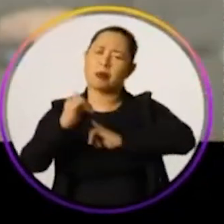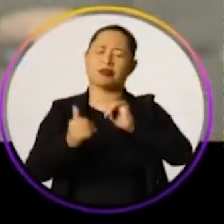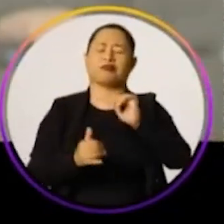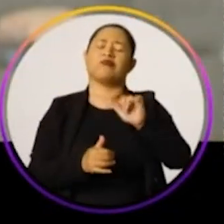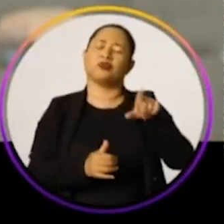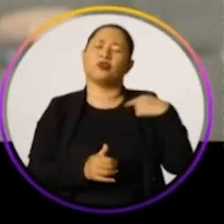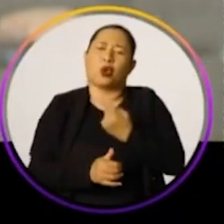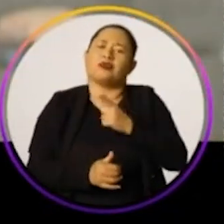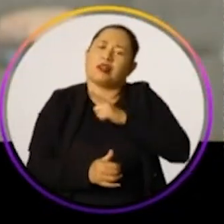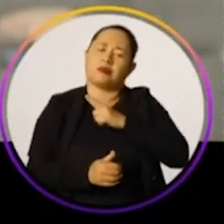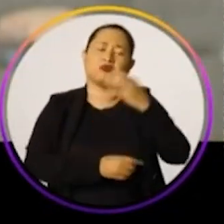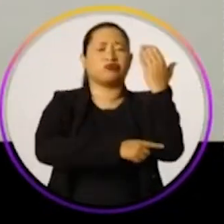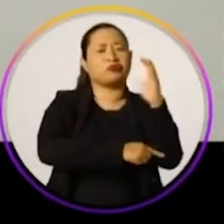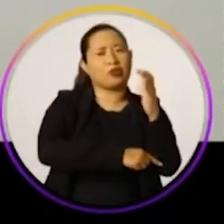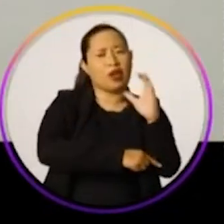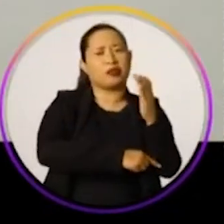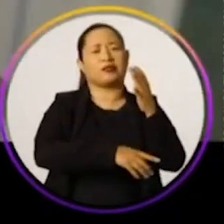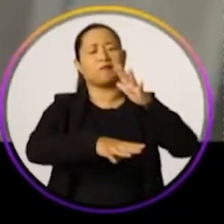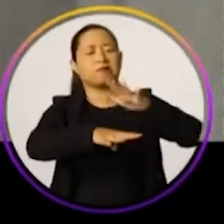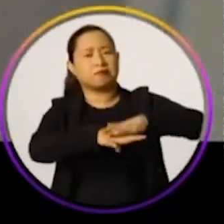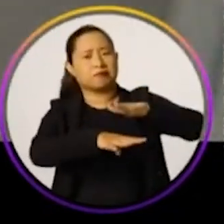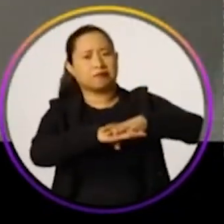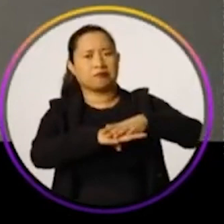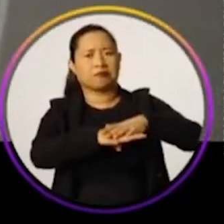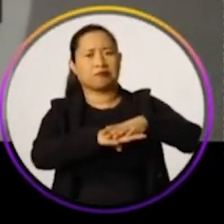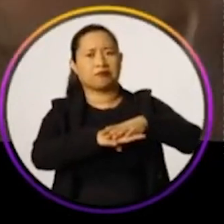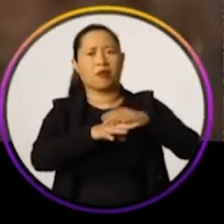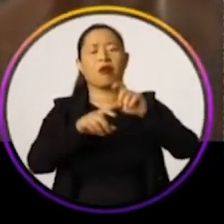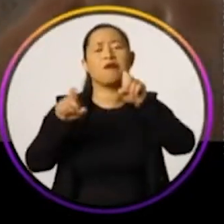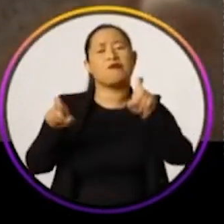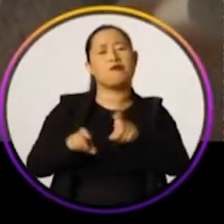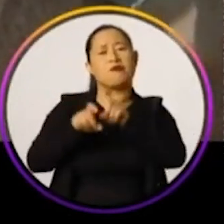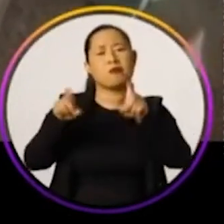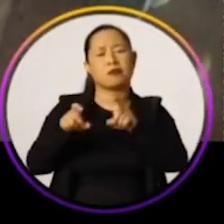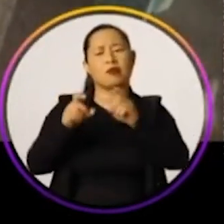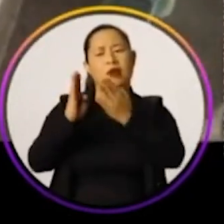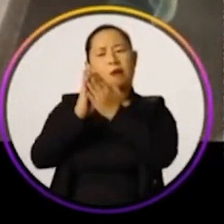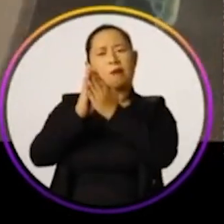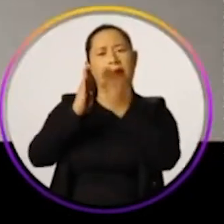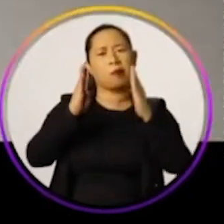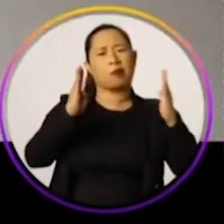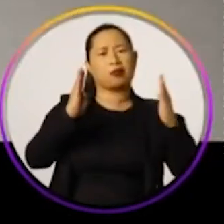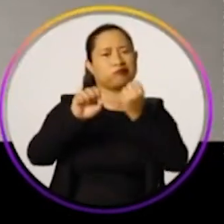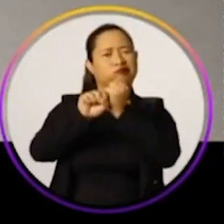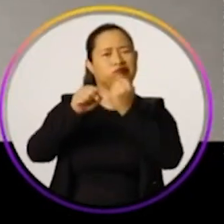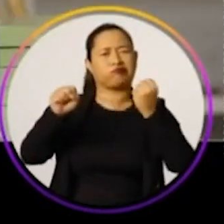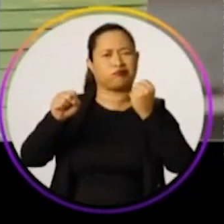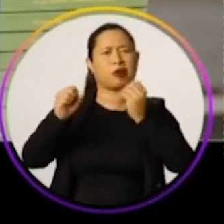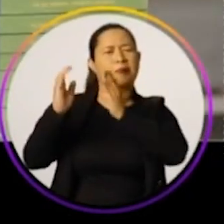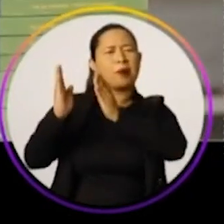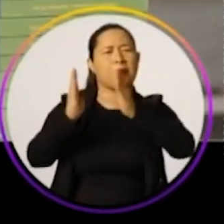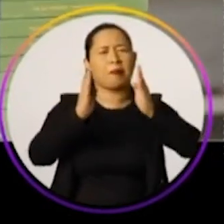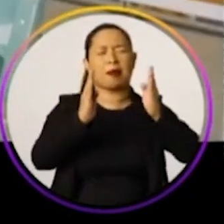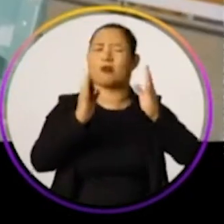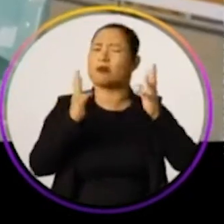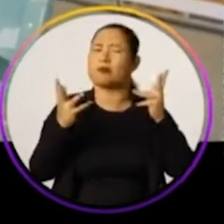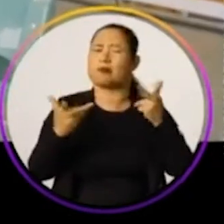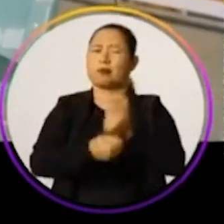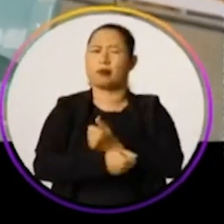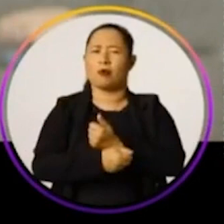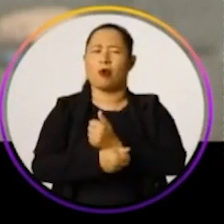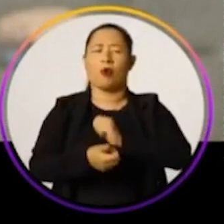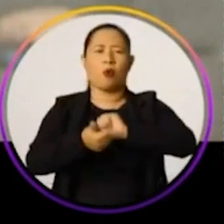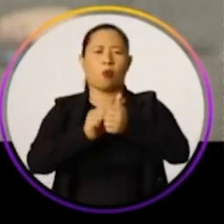laboratórios, nós temos o laboratório de ciências, de matemática, de informática, biblioteca ampla, com um acervo